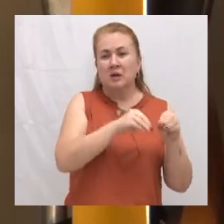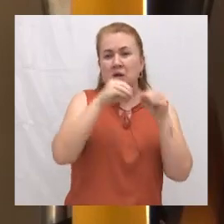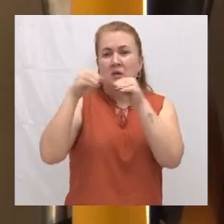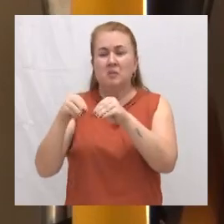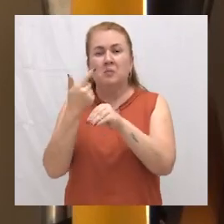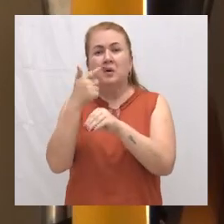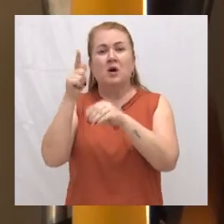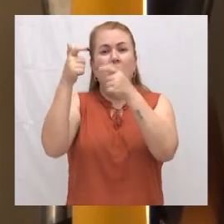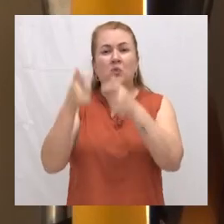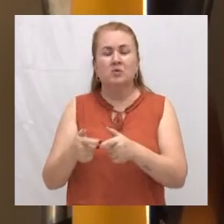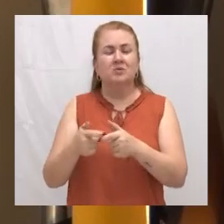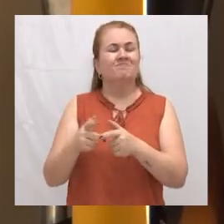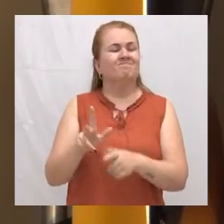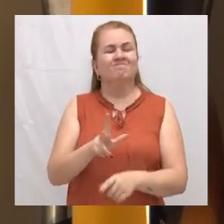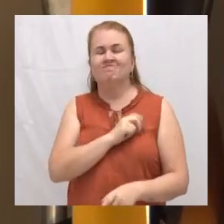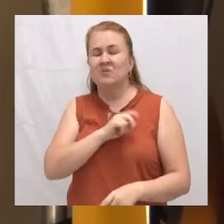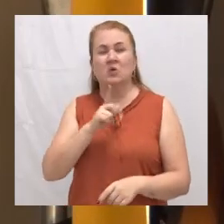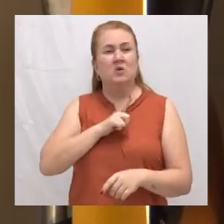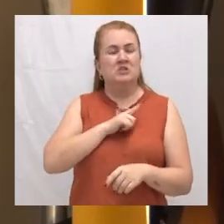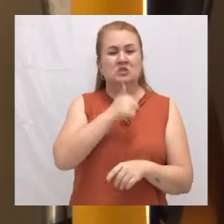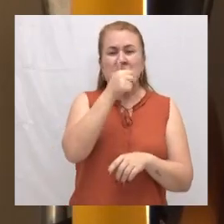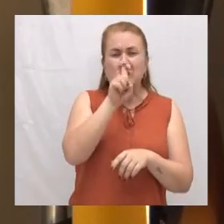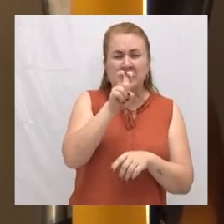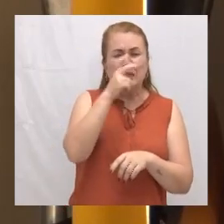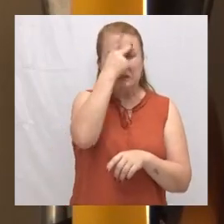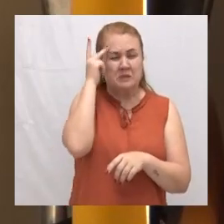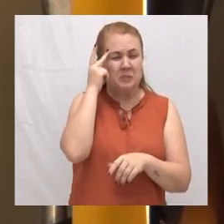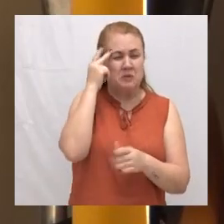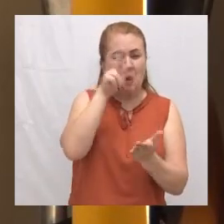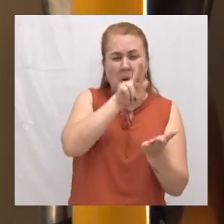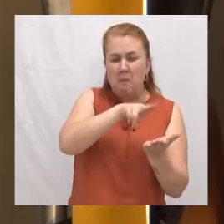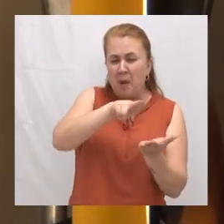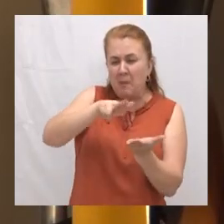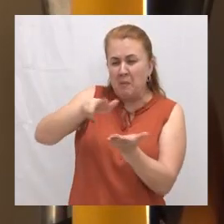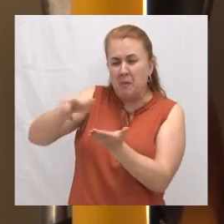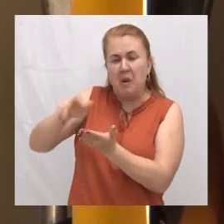estavam lá 15 pessoas mortas, né?